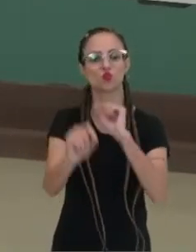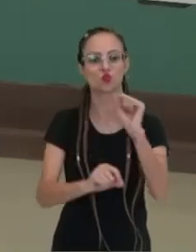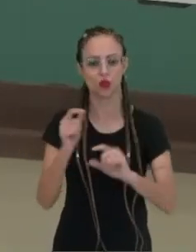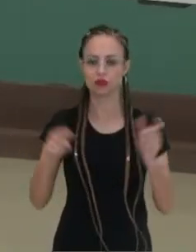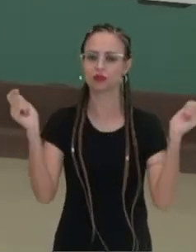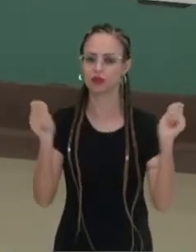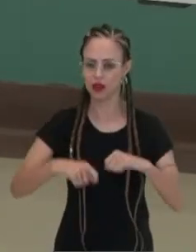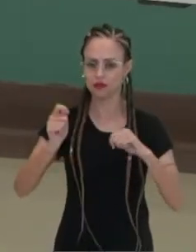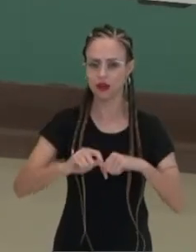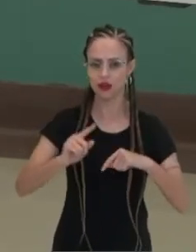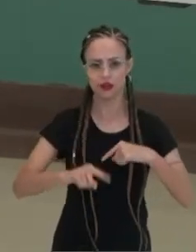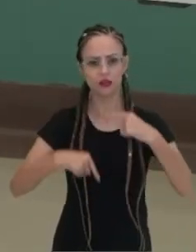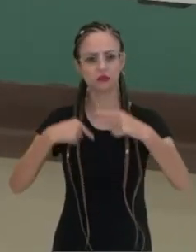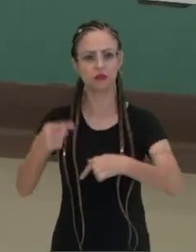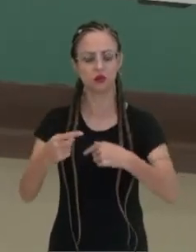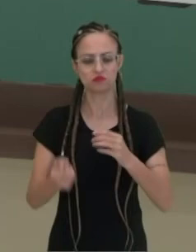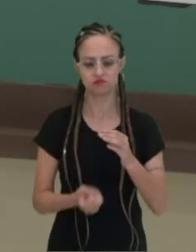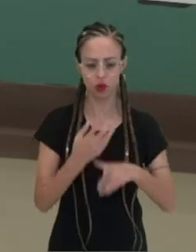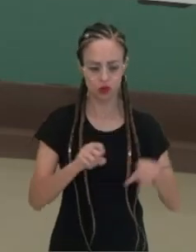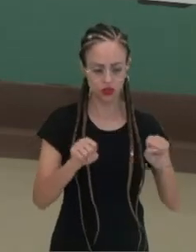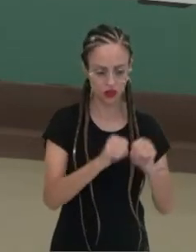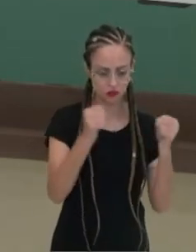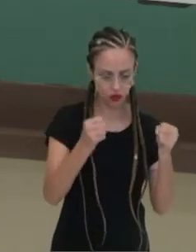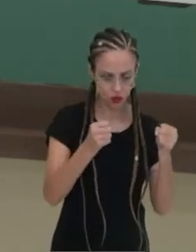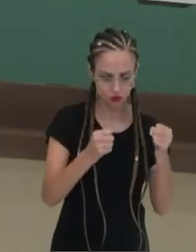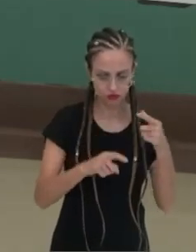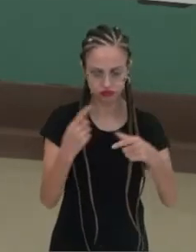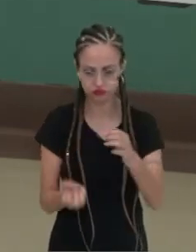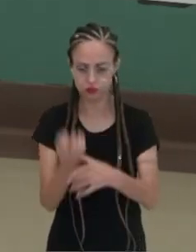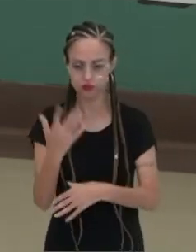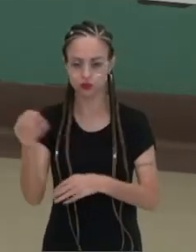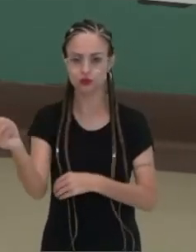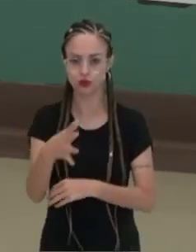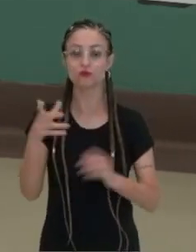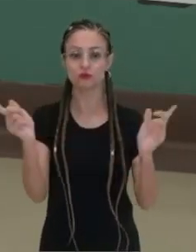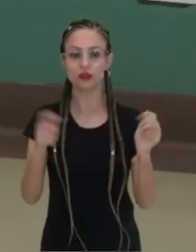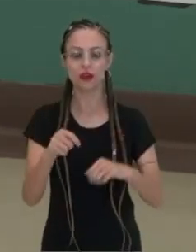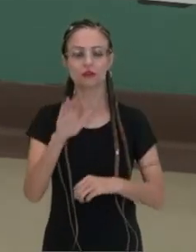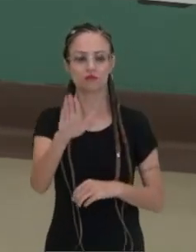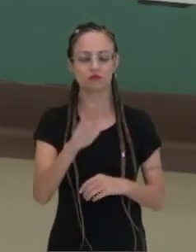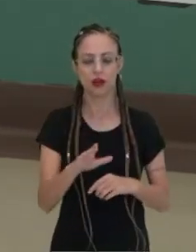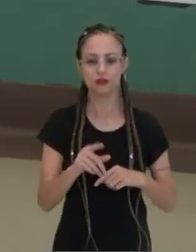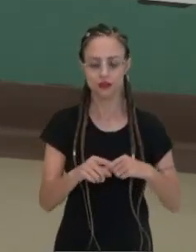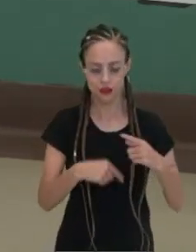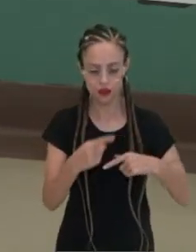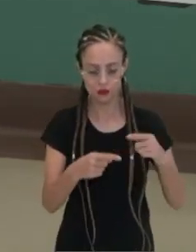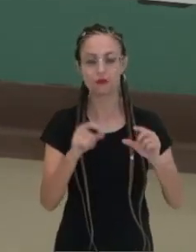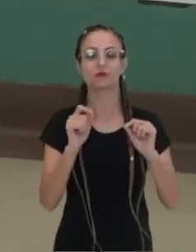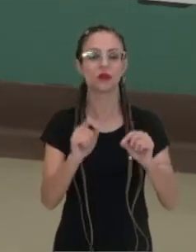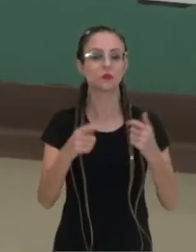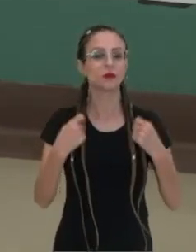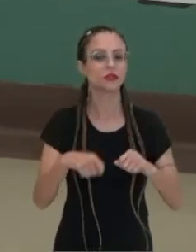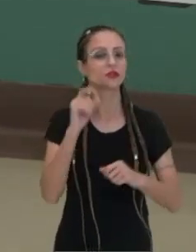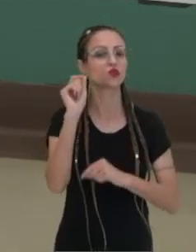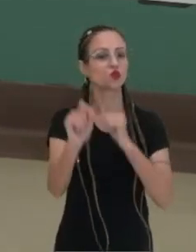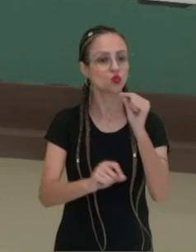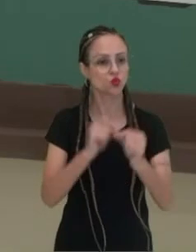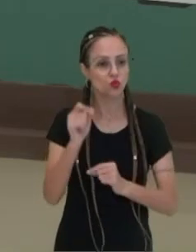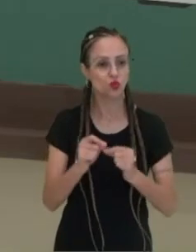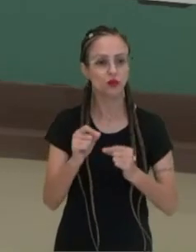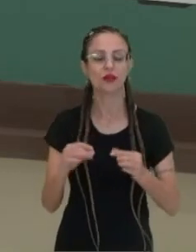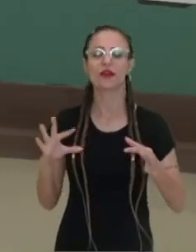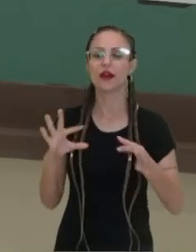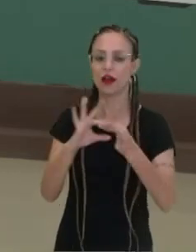sua capacidade de se regenerar. No entanto, né? Para que um braço se regenere, é necessário que ele esteja